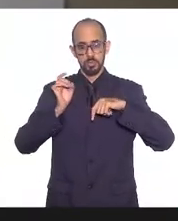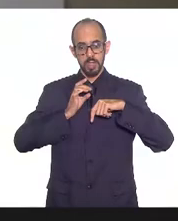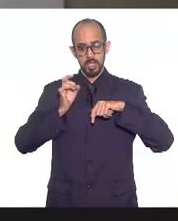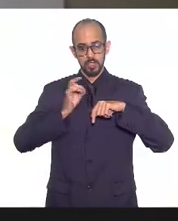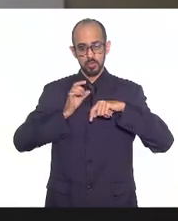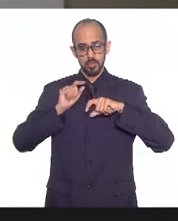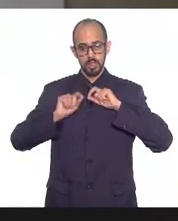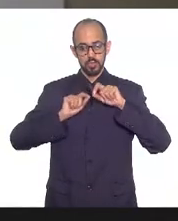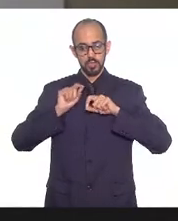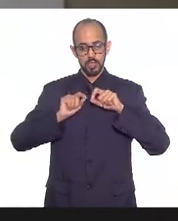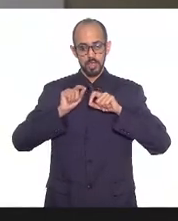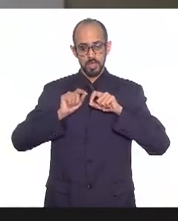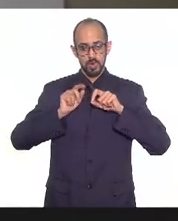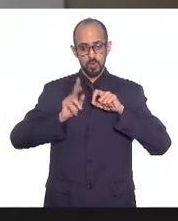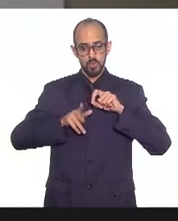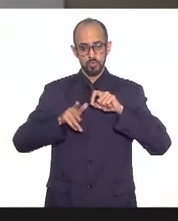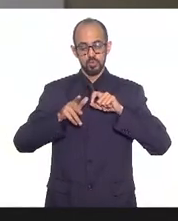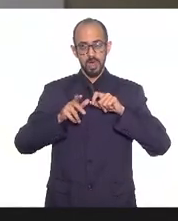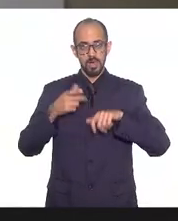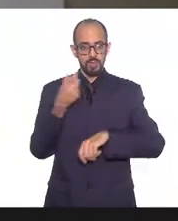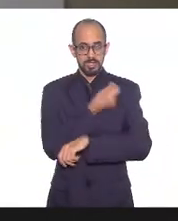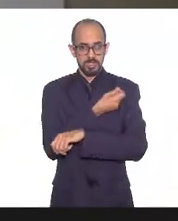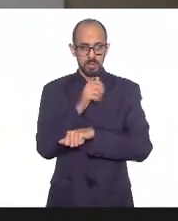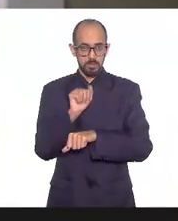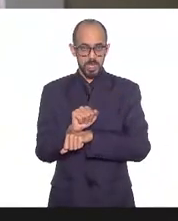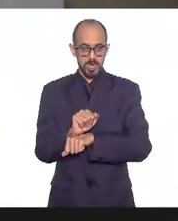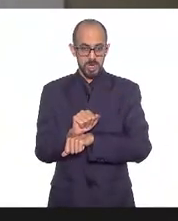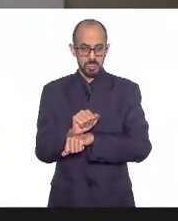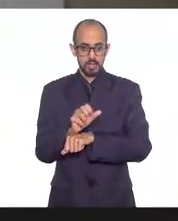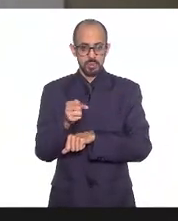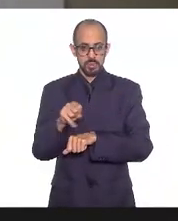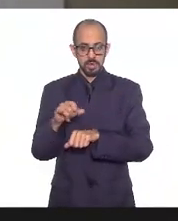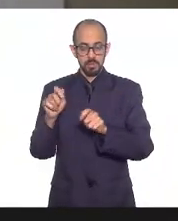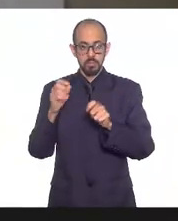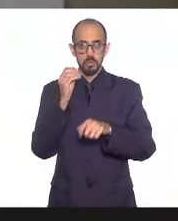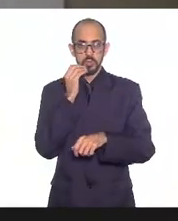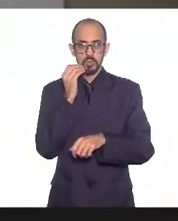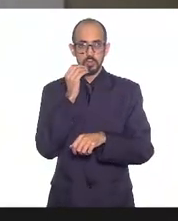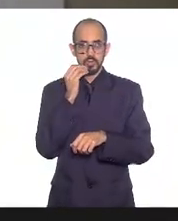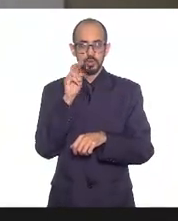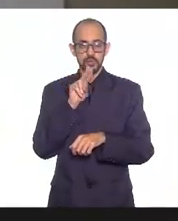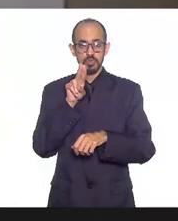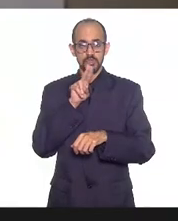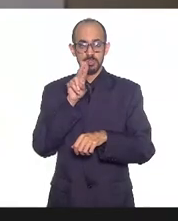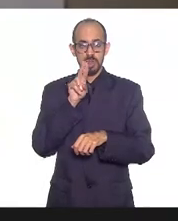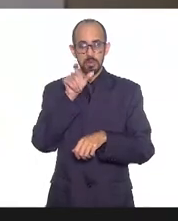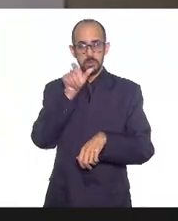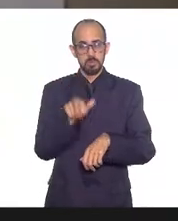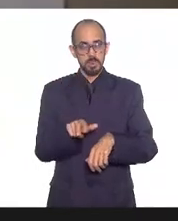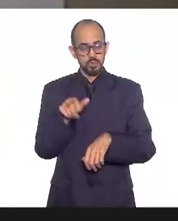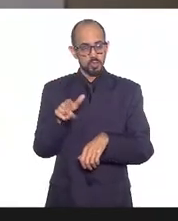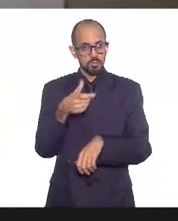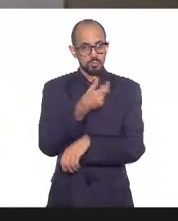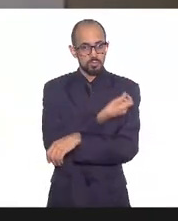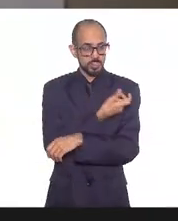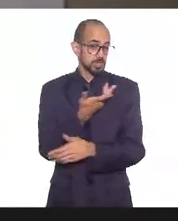manter vacina parada enquanto aquelas vacinas poderiam estar no braço das pessoas né